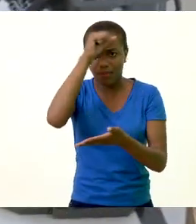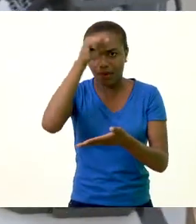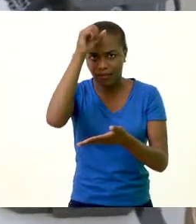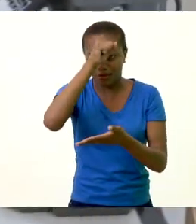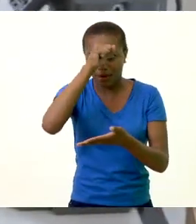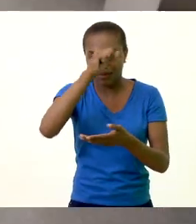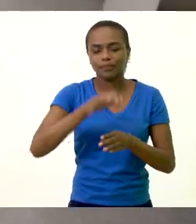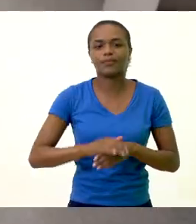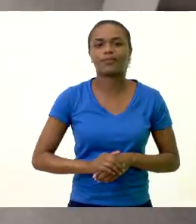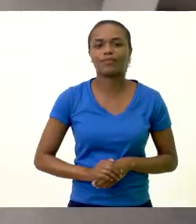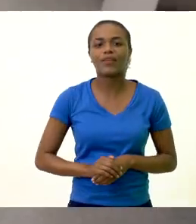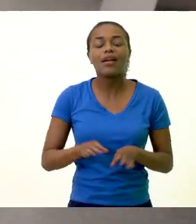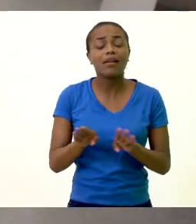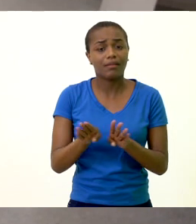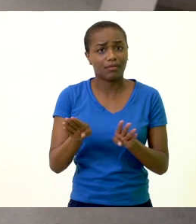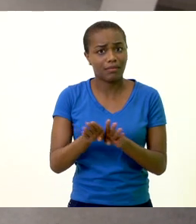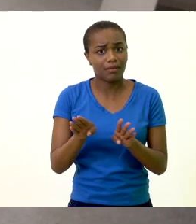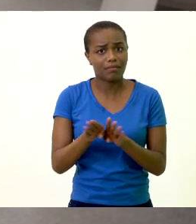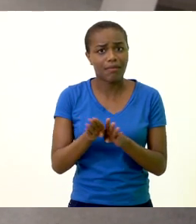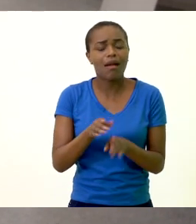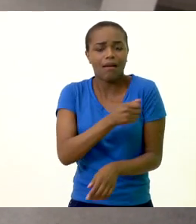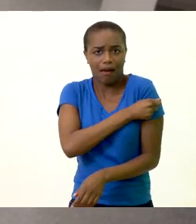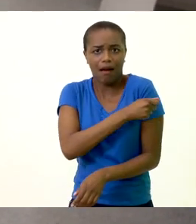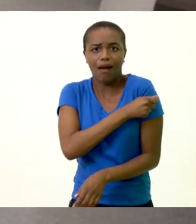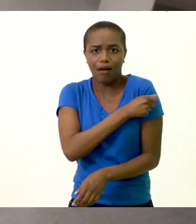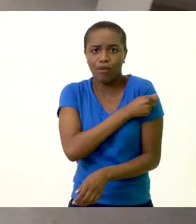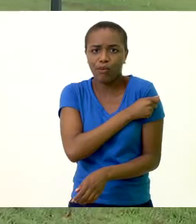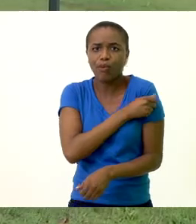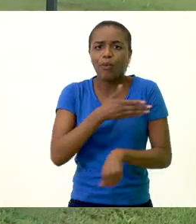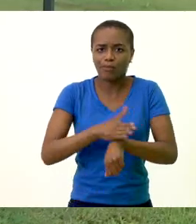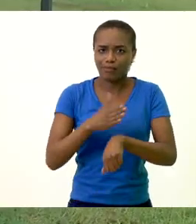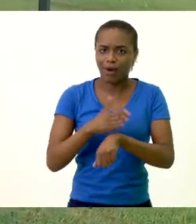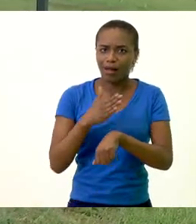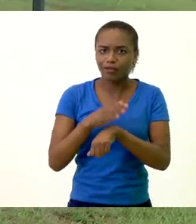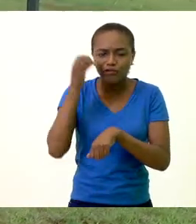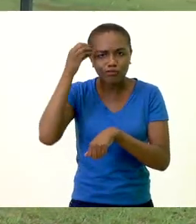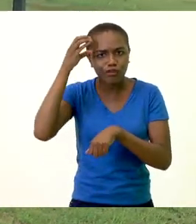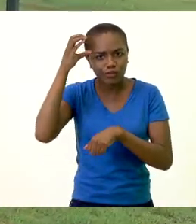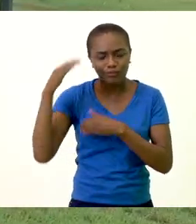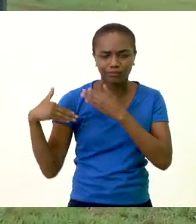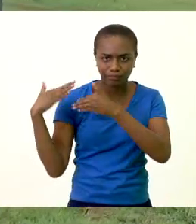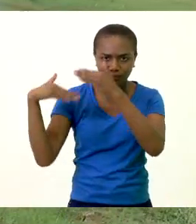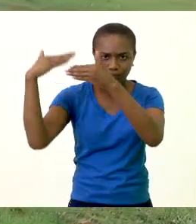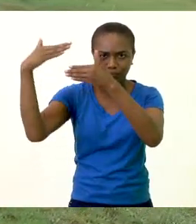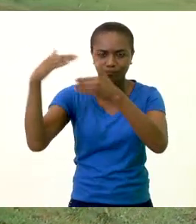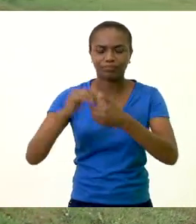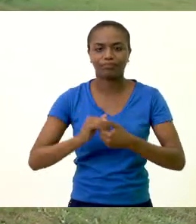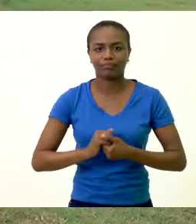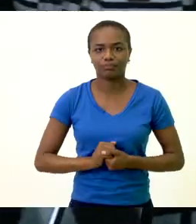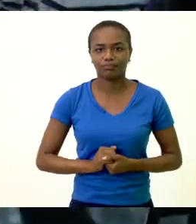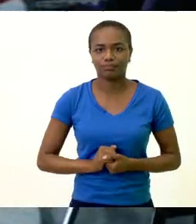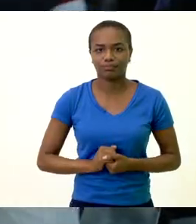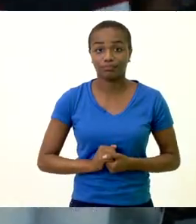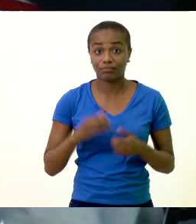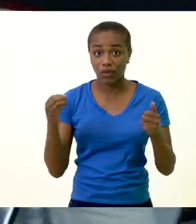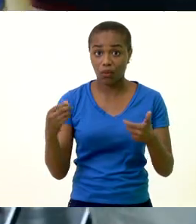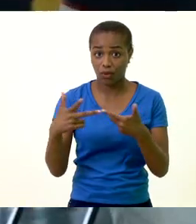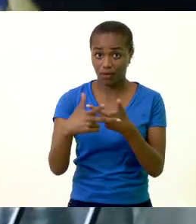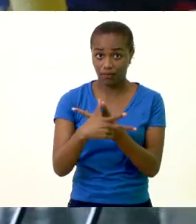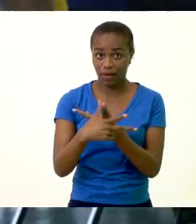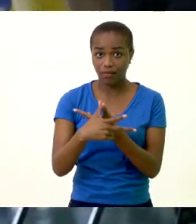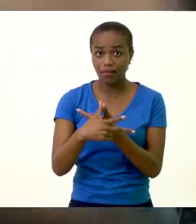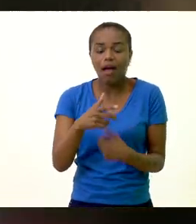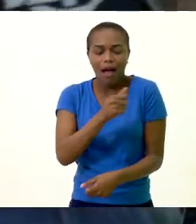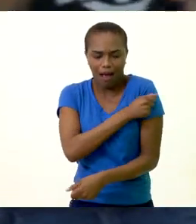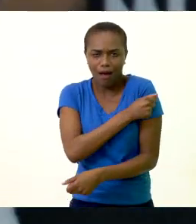que favorecem o aprendizado e permitem que os estudantes coloquem seus conhecimentos em prática. Na UFV,